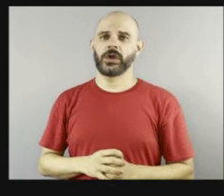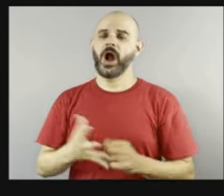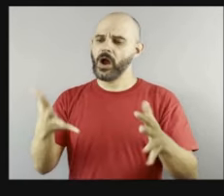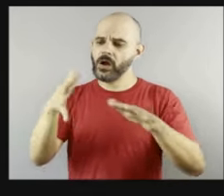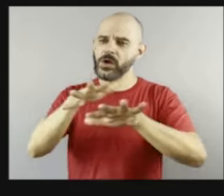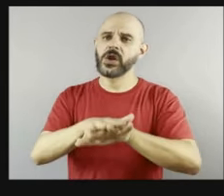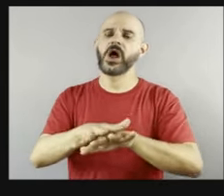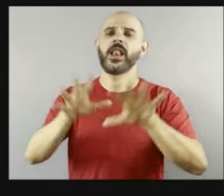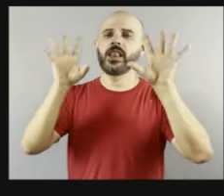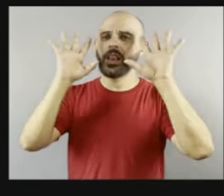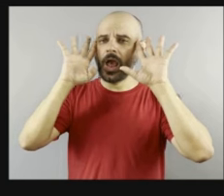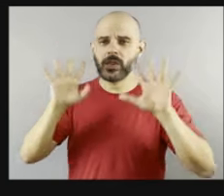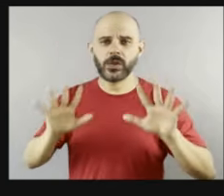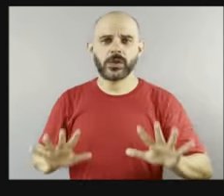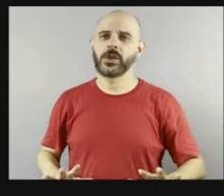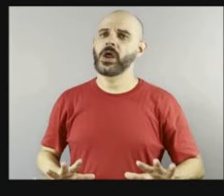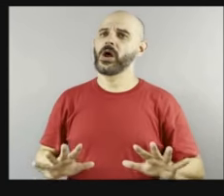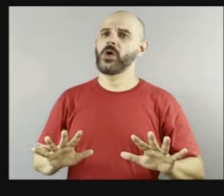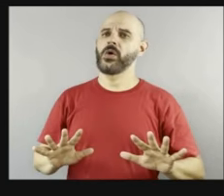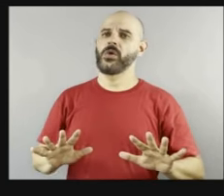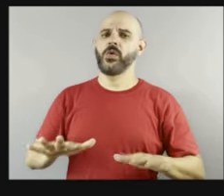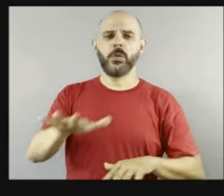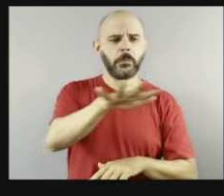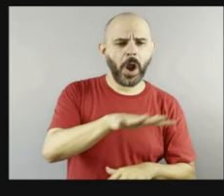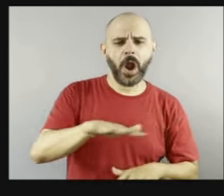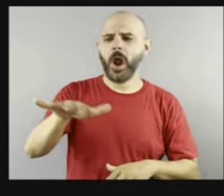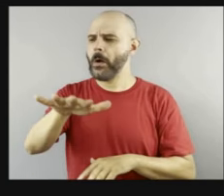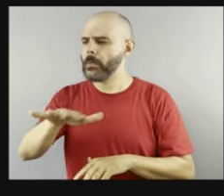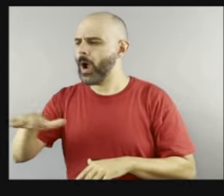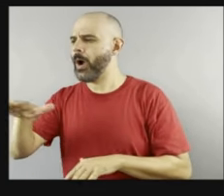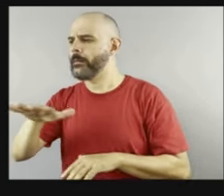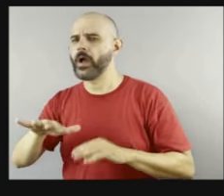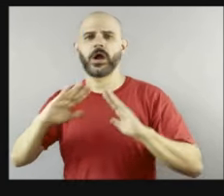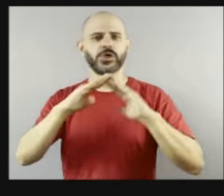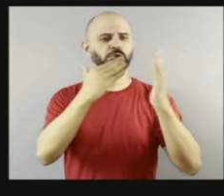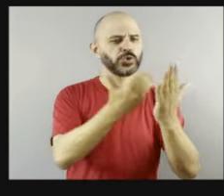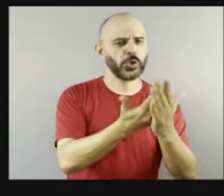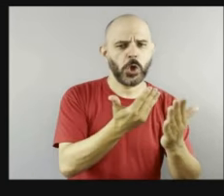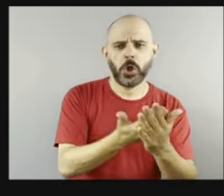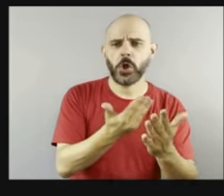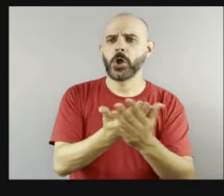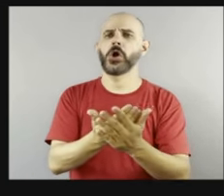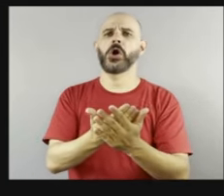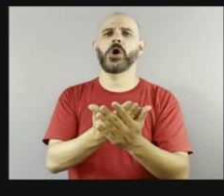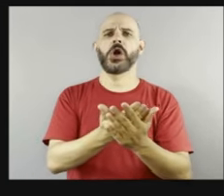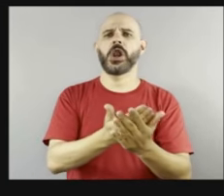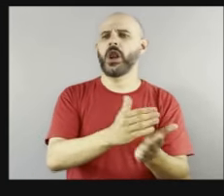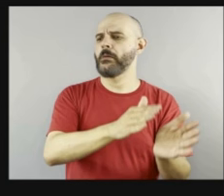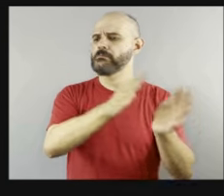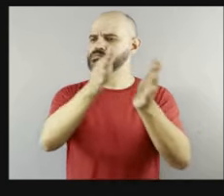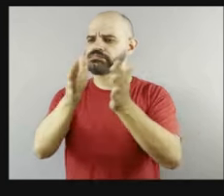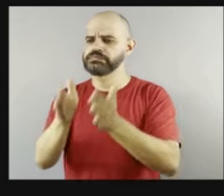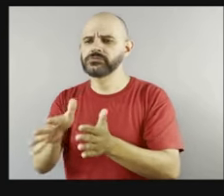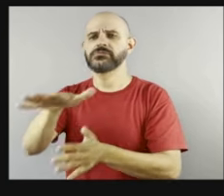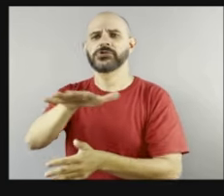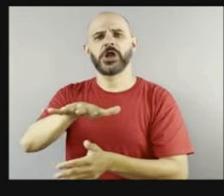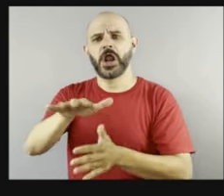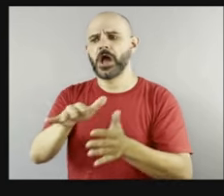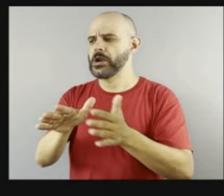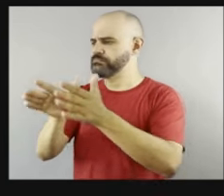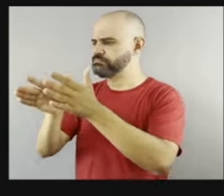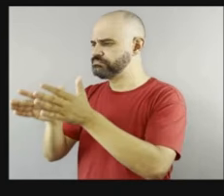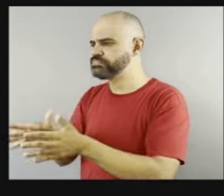começando lá na escola, começando, e passando por todos os outros meios culturais, o lazer,